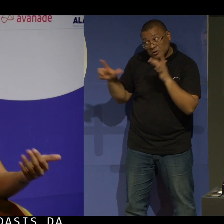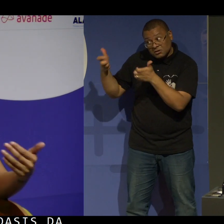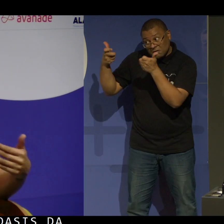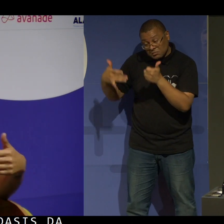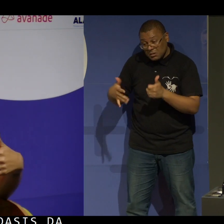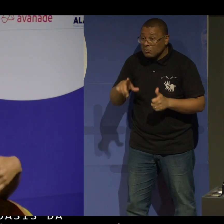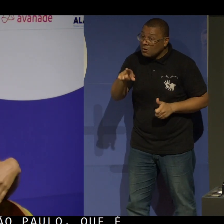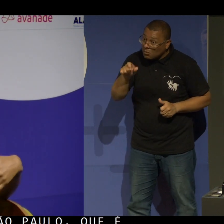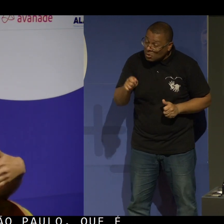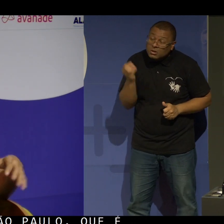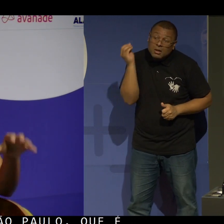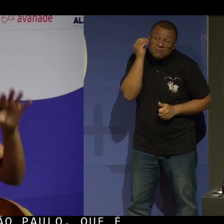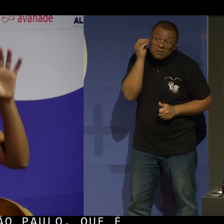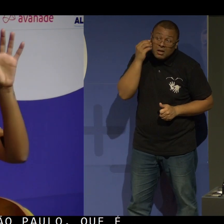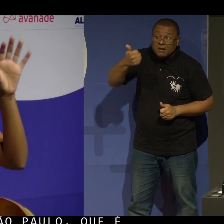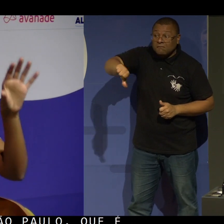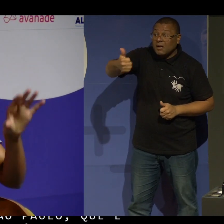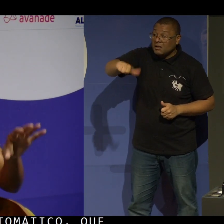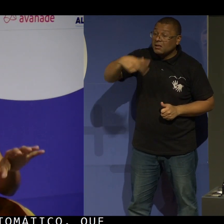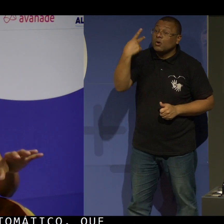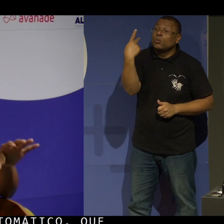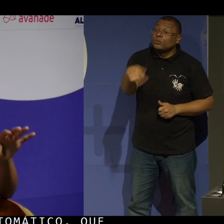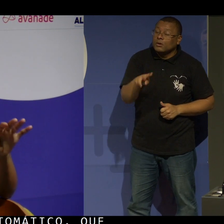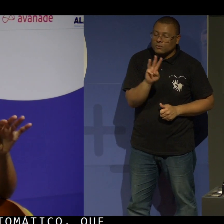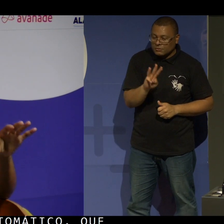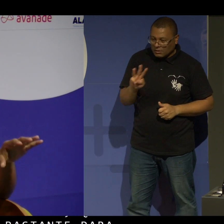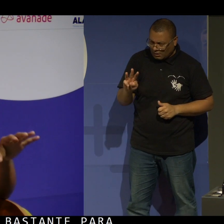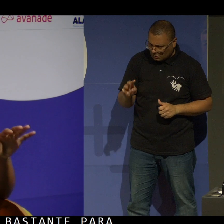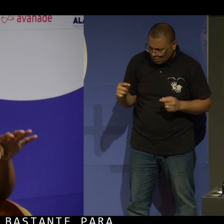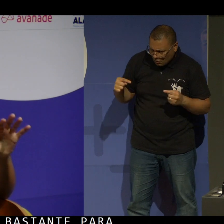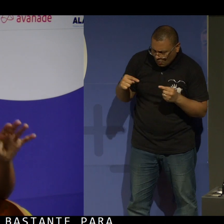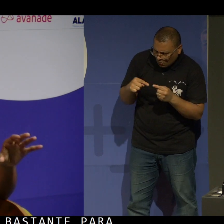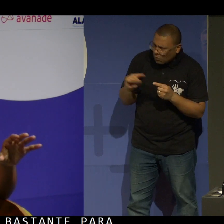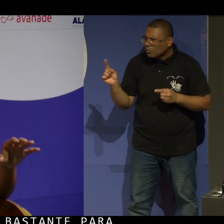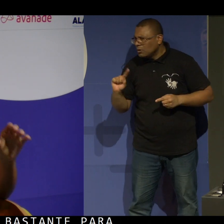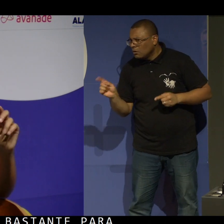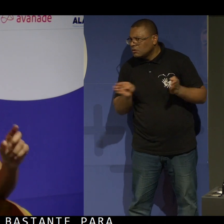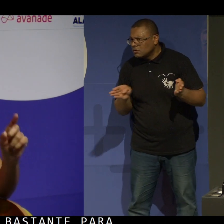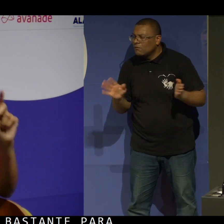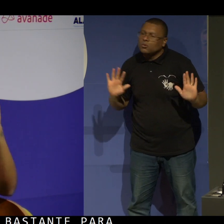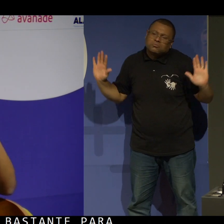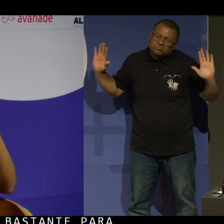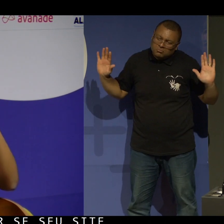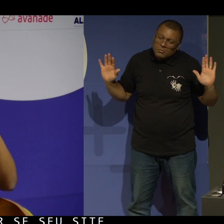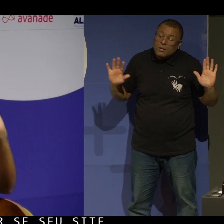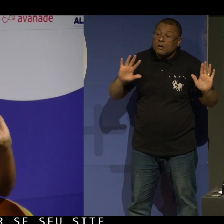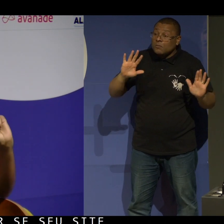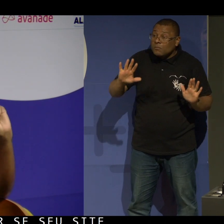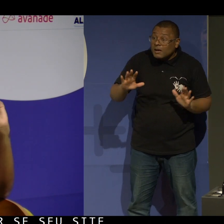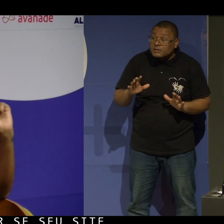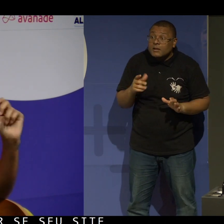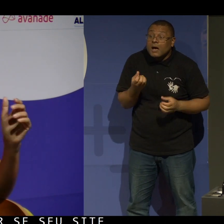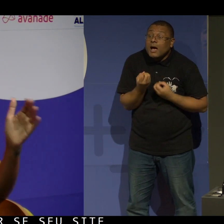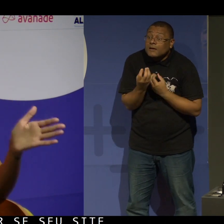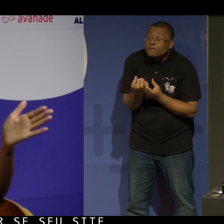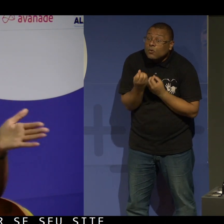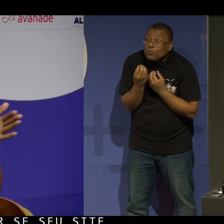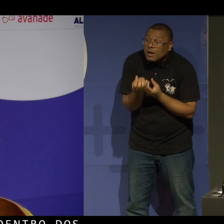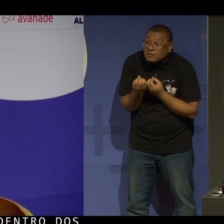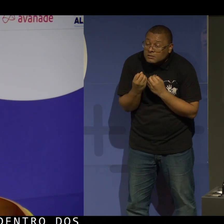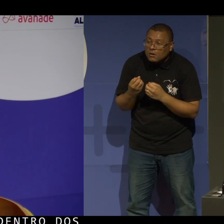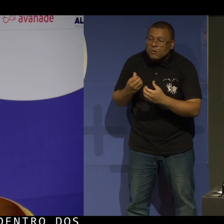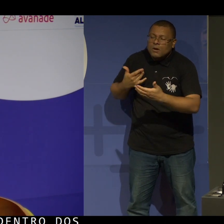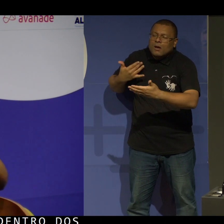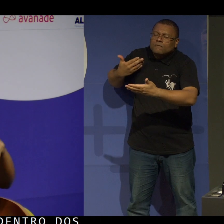está acessível dentro dos padrões dos códigos HTML ou não. Mas a parte semântica, que é fundamental, que é a